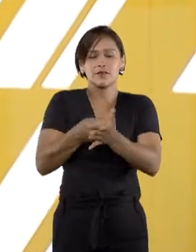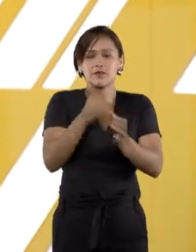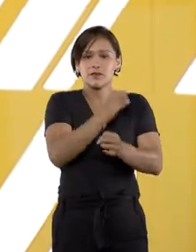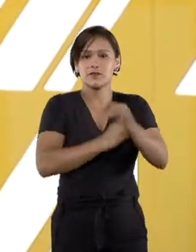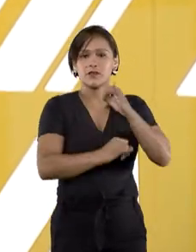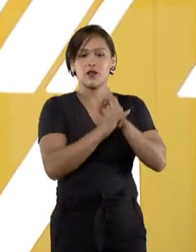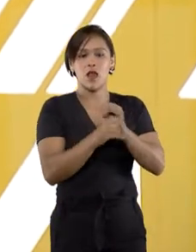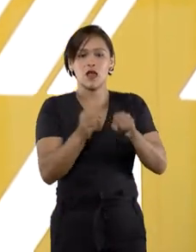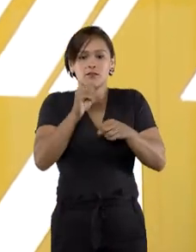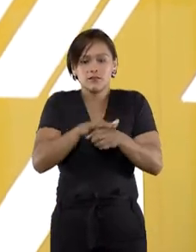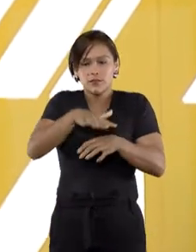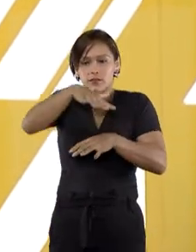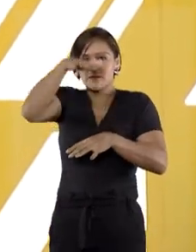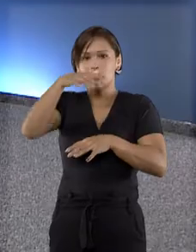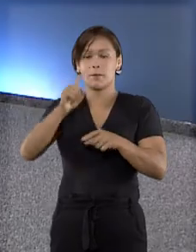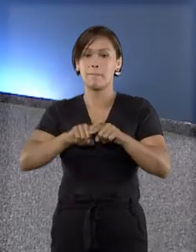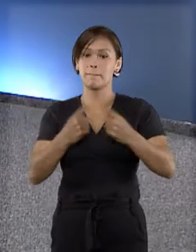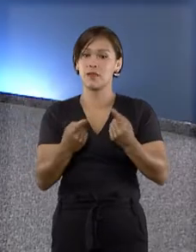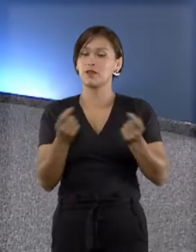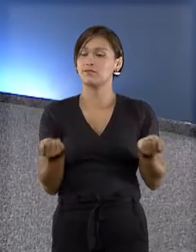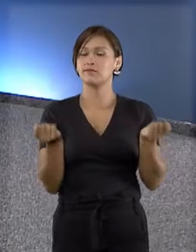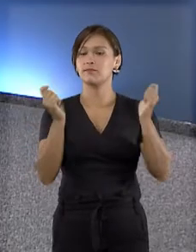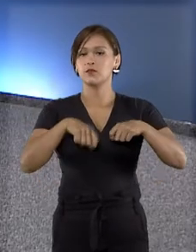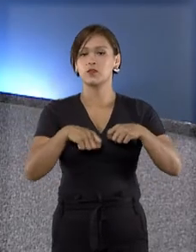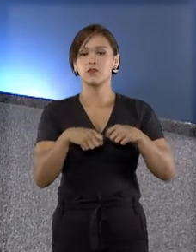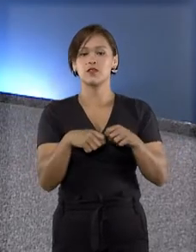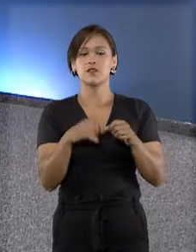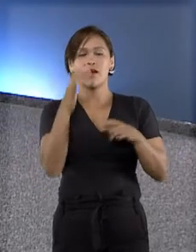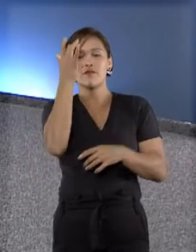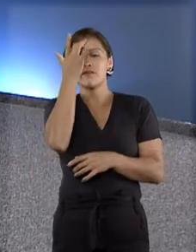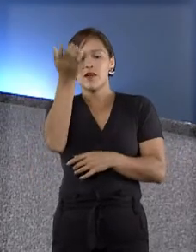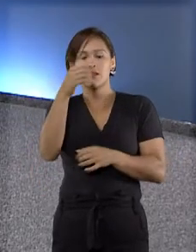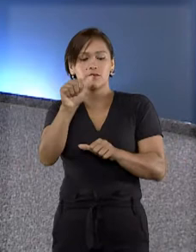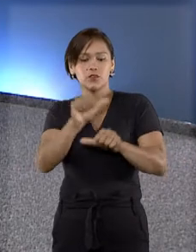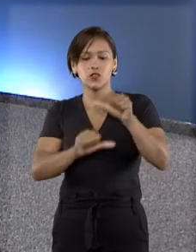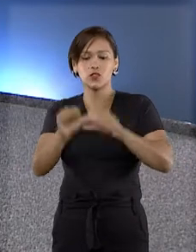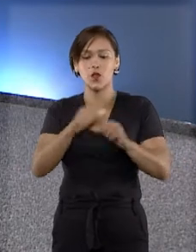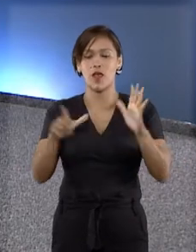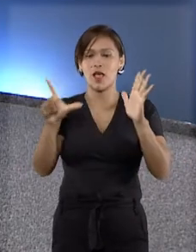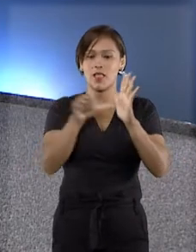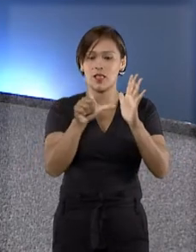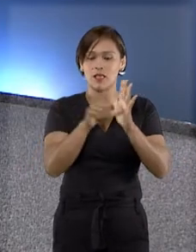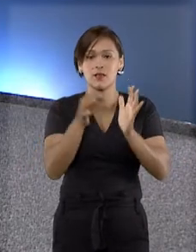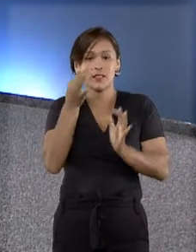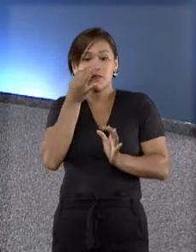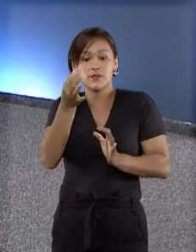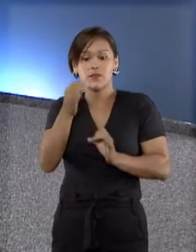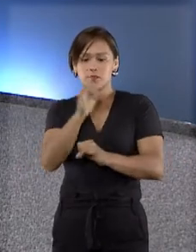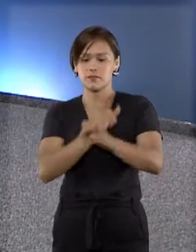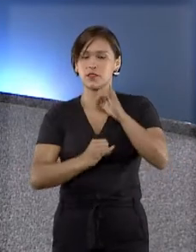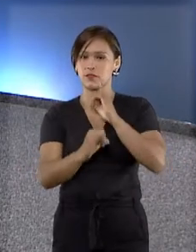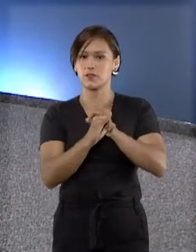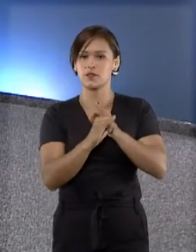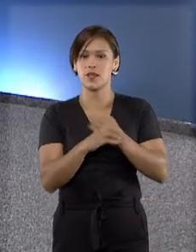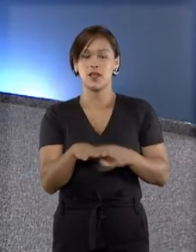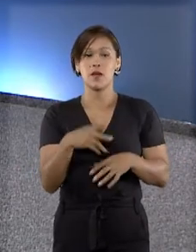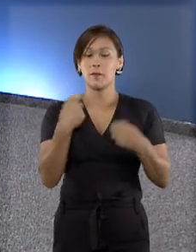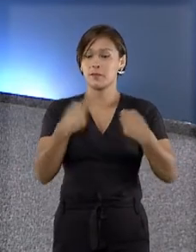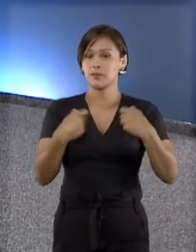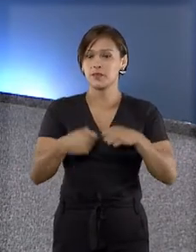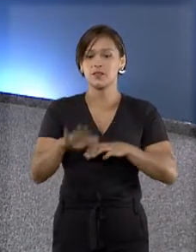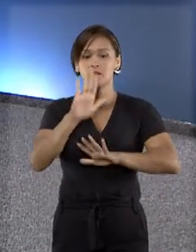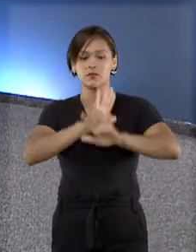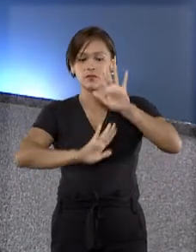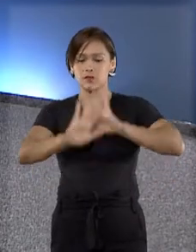eletrônico disparassem. Mas aproveitar as facilidades de trocar as lojas físicas pelas virtuais requer